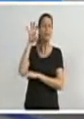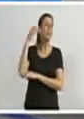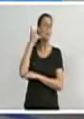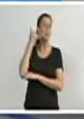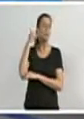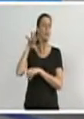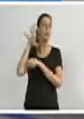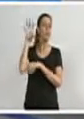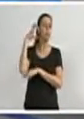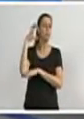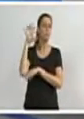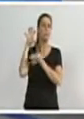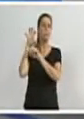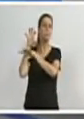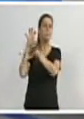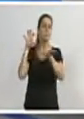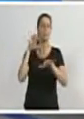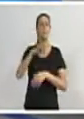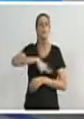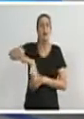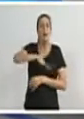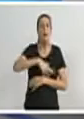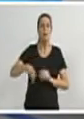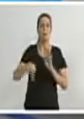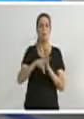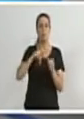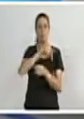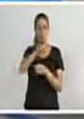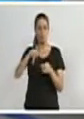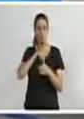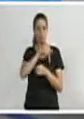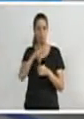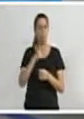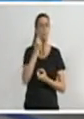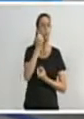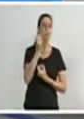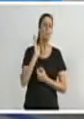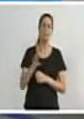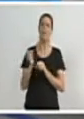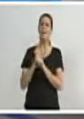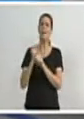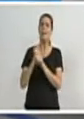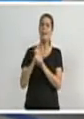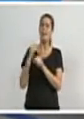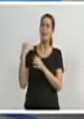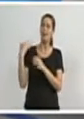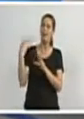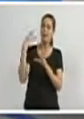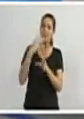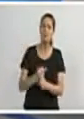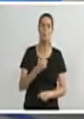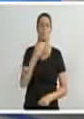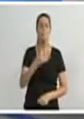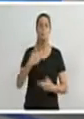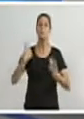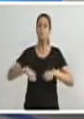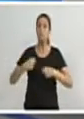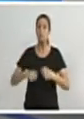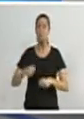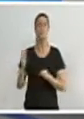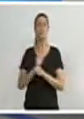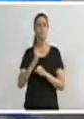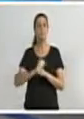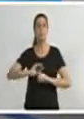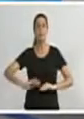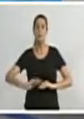Os moradores desta região, do bairro Paço Manso, há alguns anos estão reivindicando a instalação da lombada eletrônica. Já